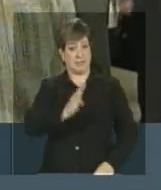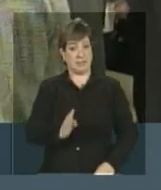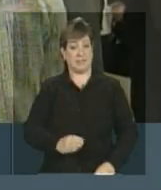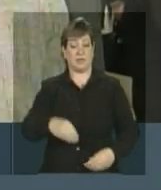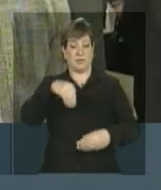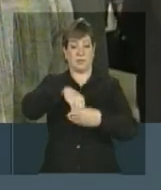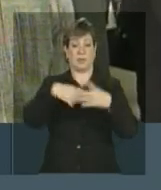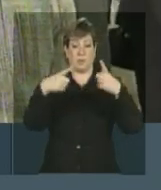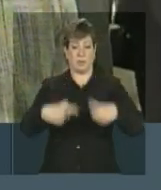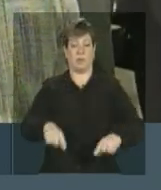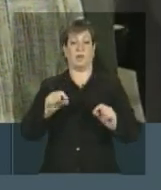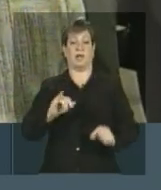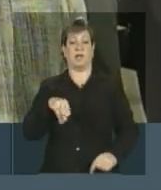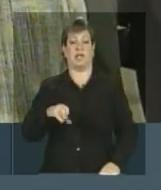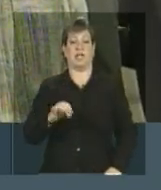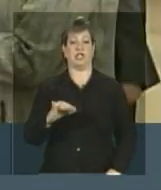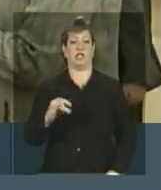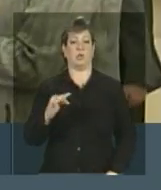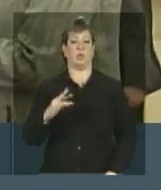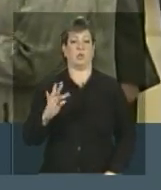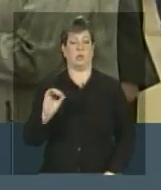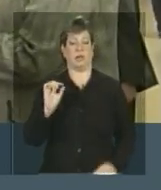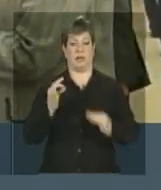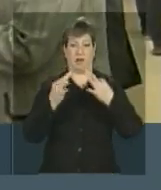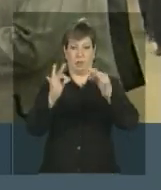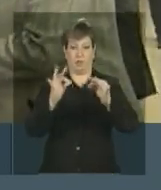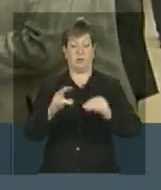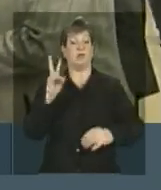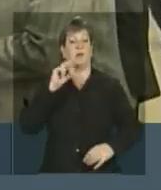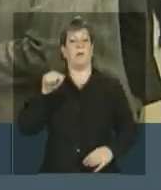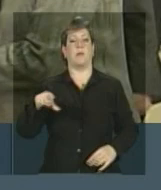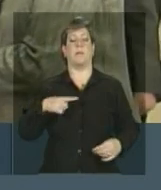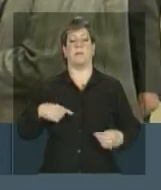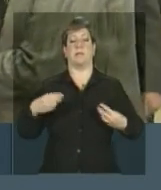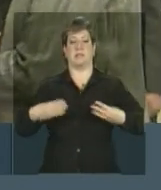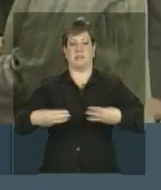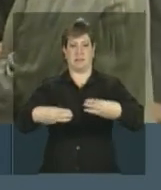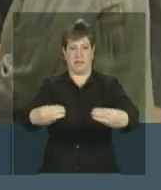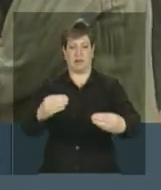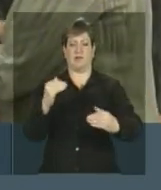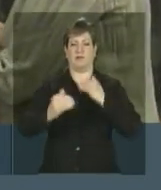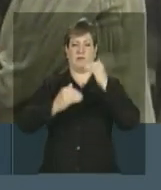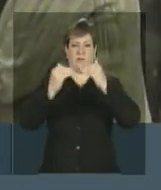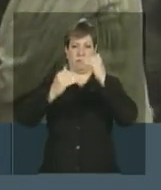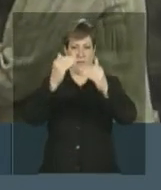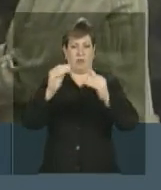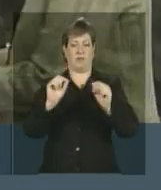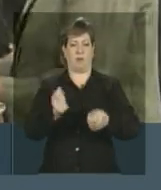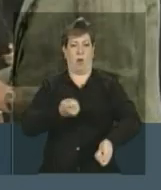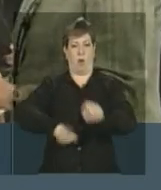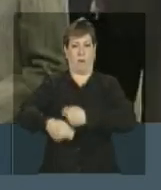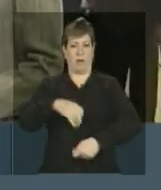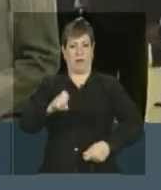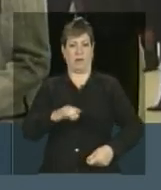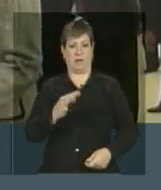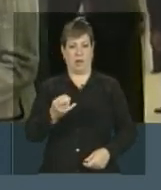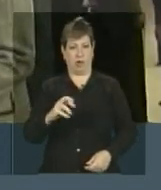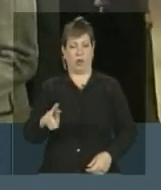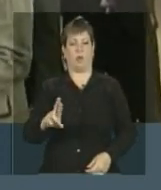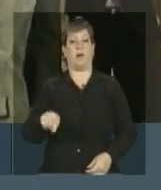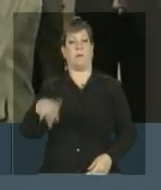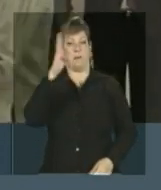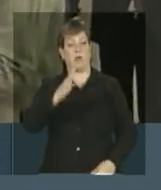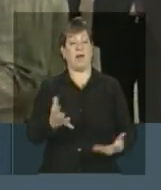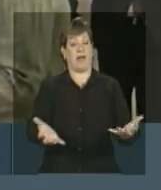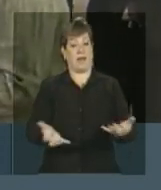Tecnologia. Segundo informações do Ministério do Desenvolvimento e Comércio Exterior, o Brasil quer formar